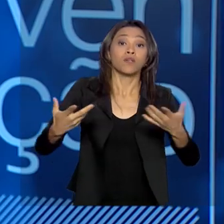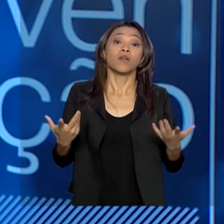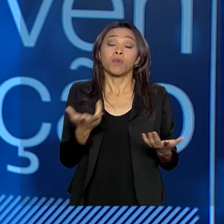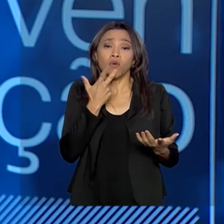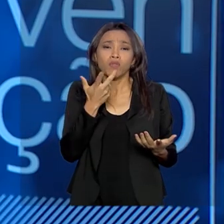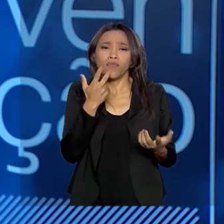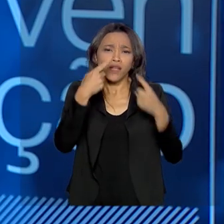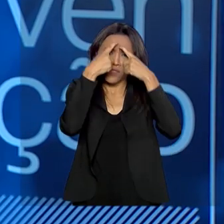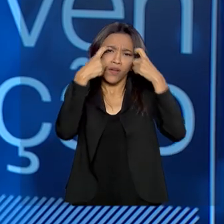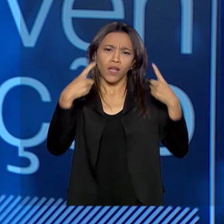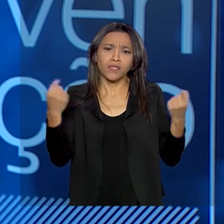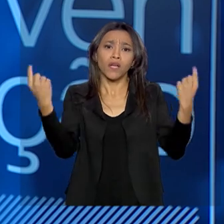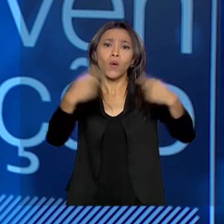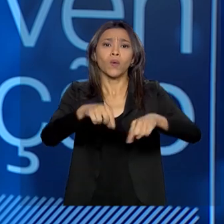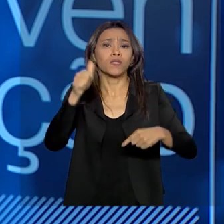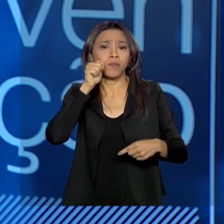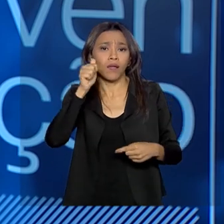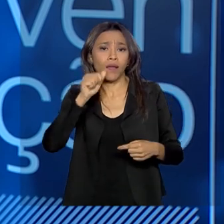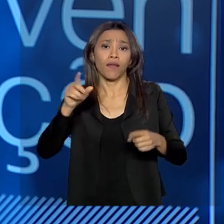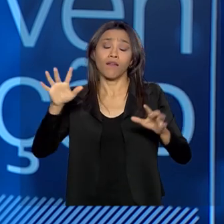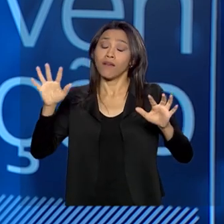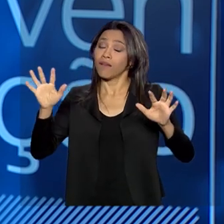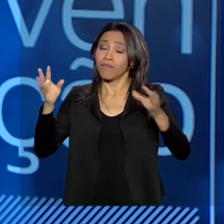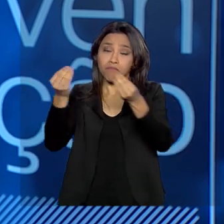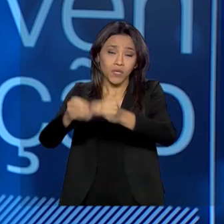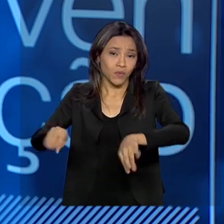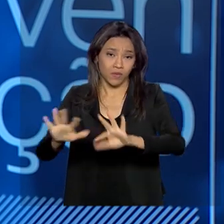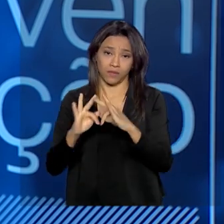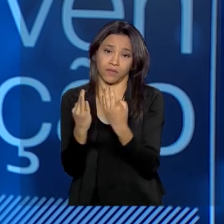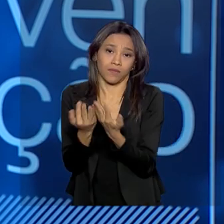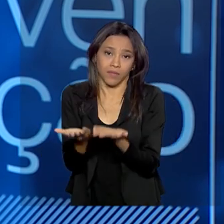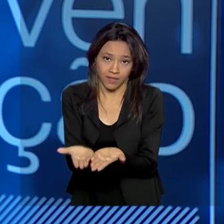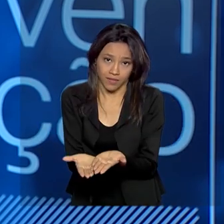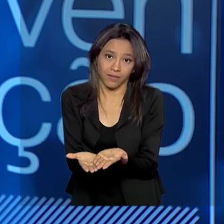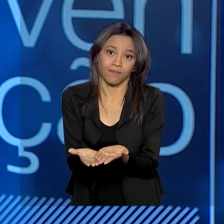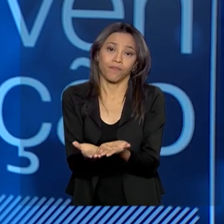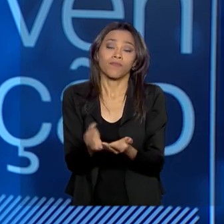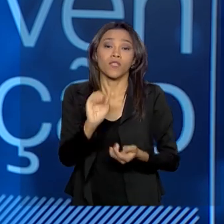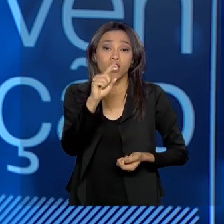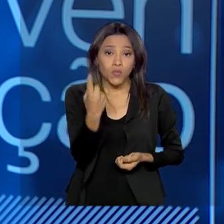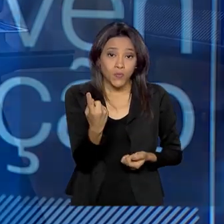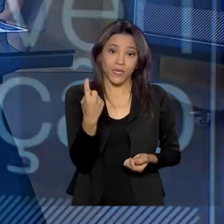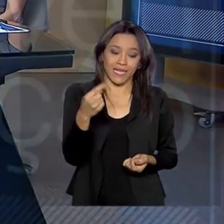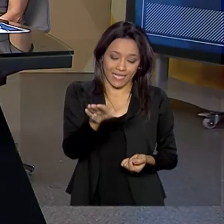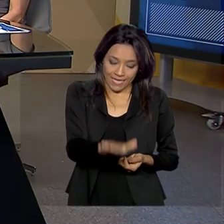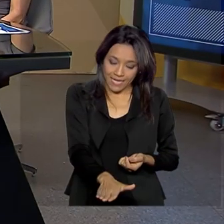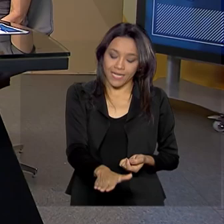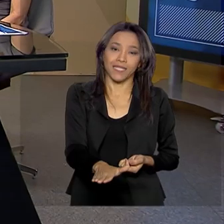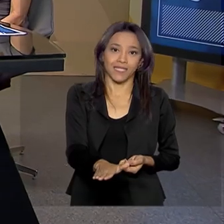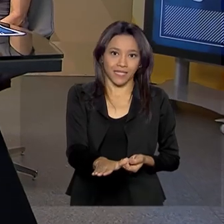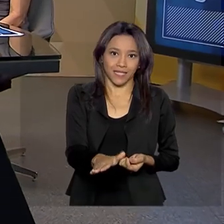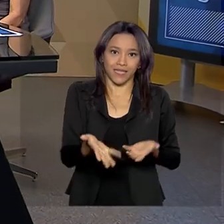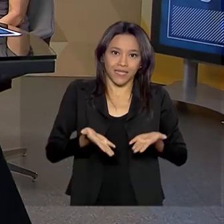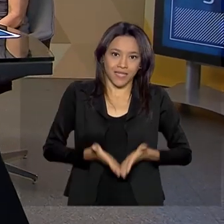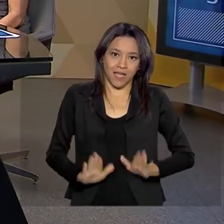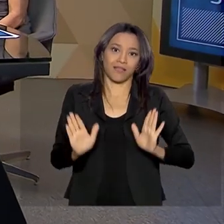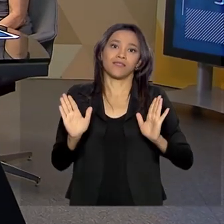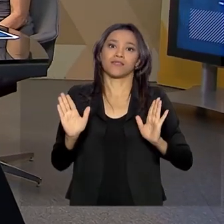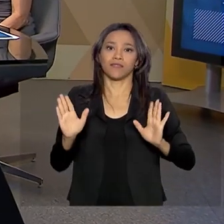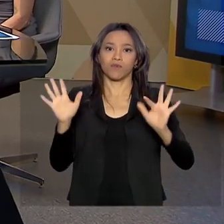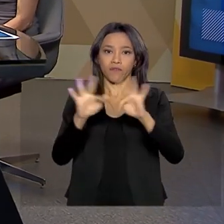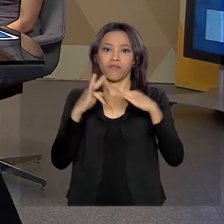violência contra a mulher, nós estamos falando de lares afetados pela violência. E uma criança que nasce... De famílias afetadas pela violência. Uma